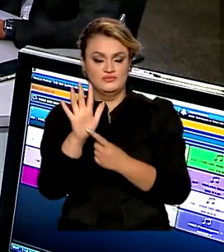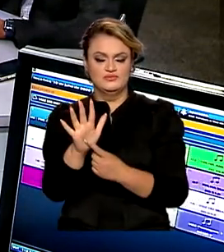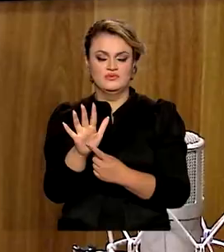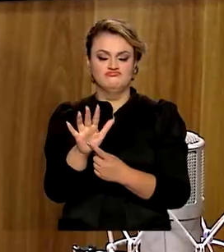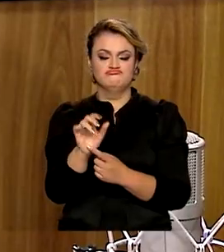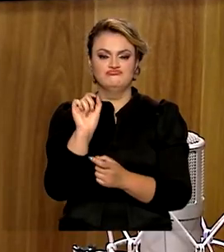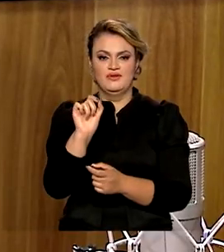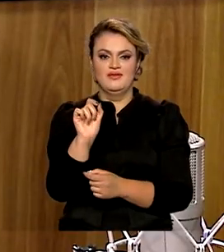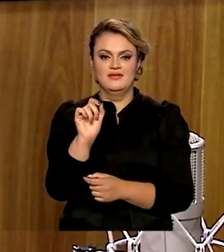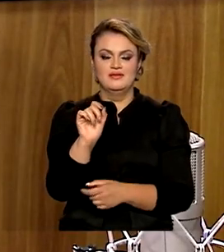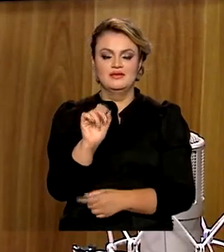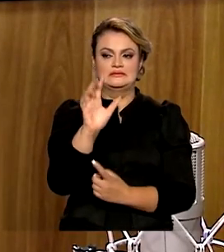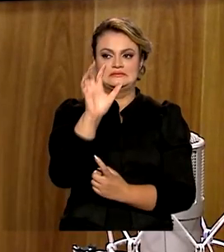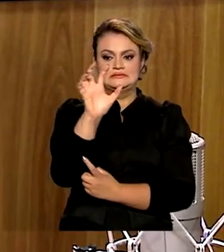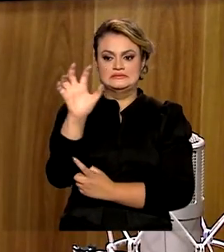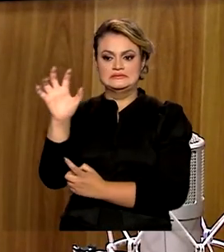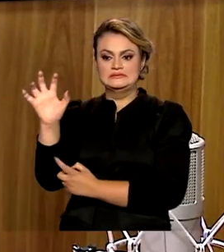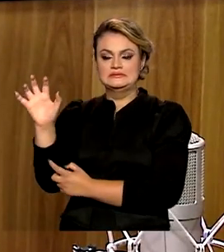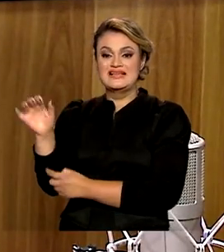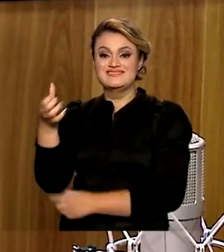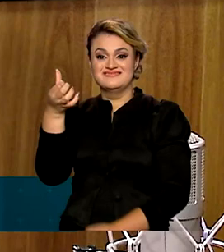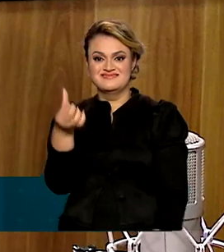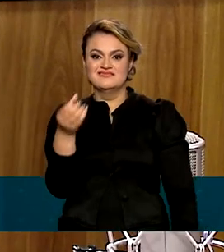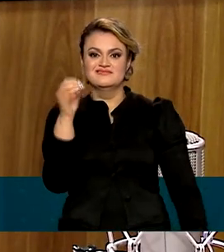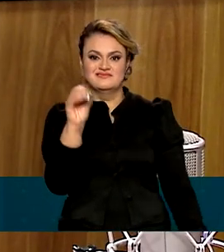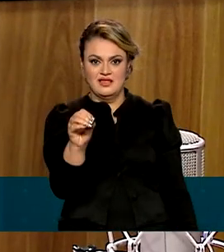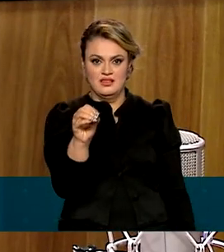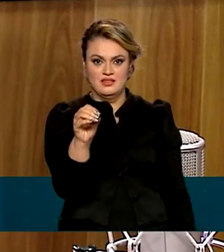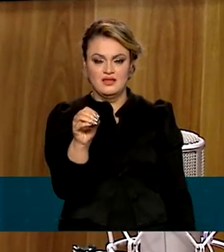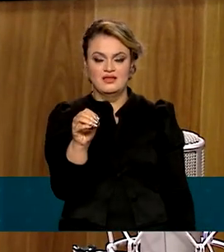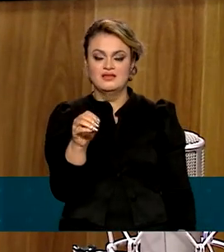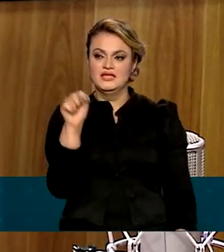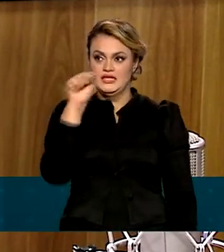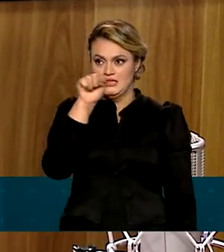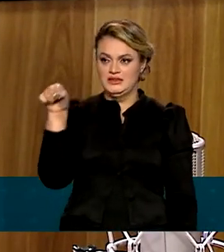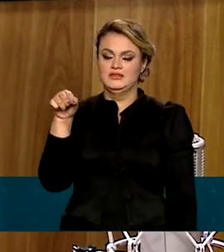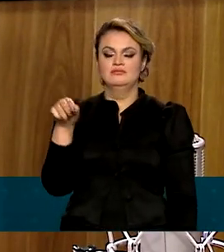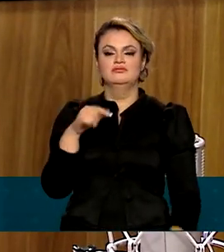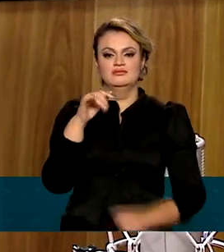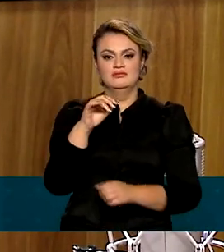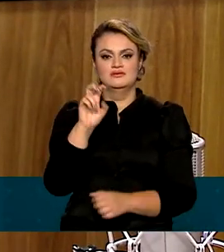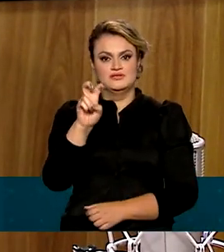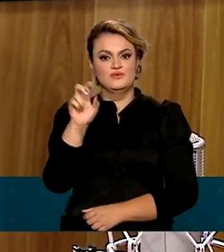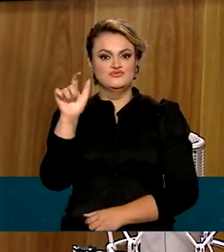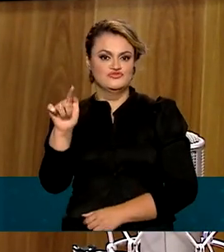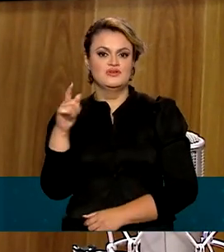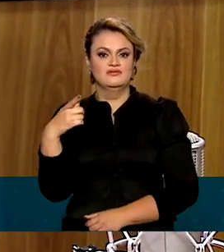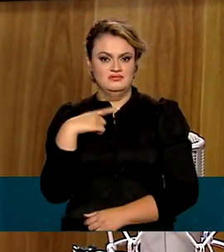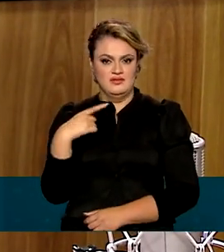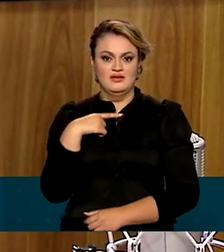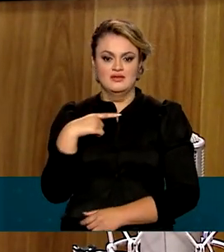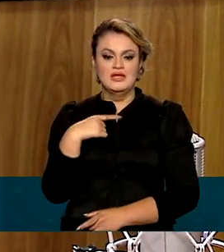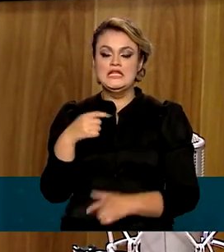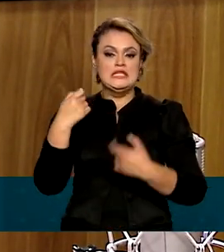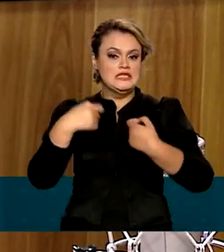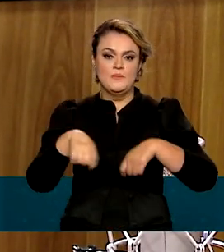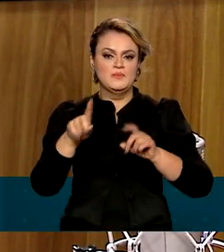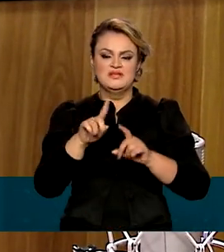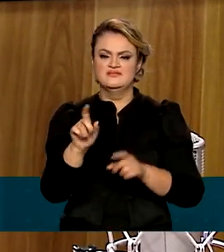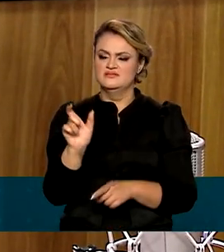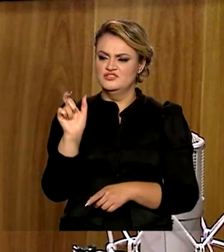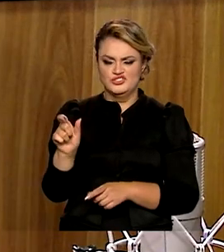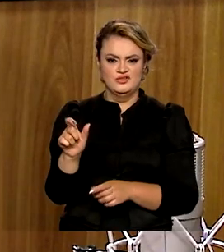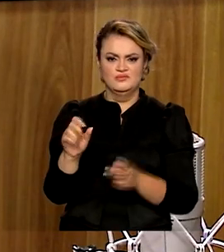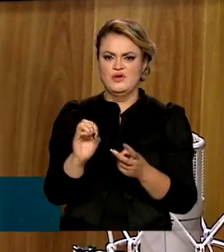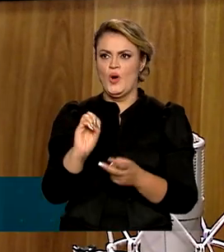possuem o 5G. Então, são vários. Não tem a necessidade da troca de aparelho,